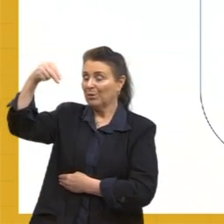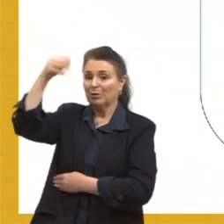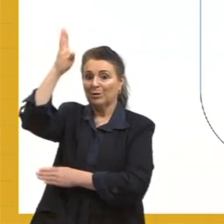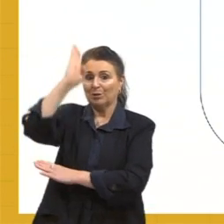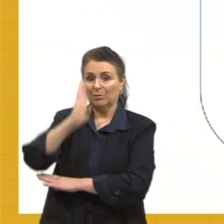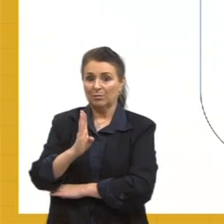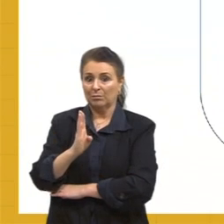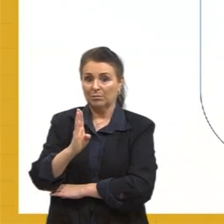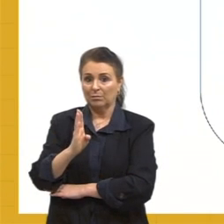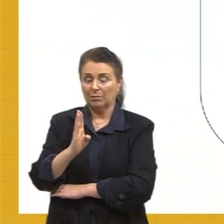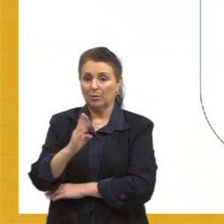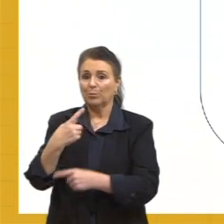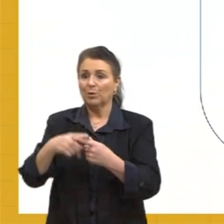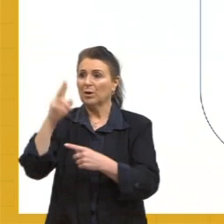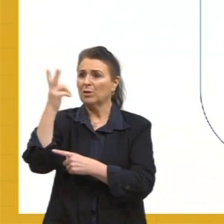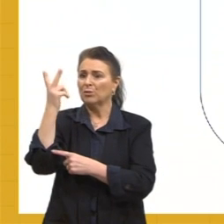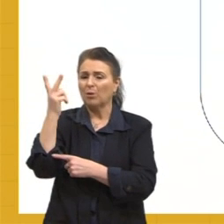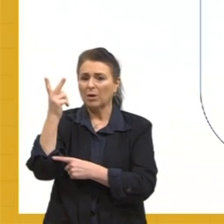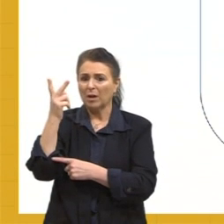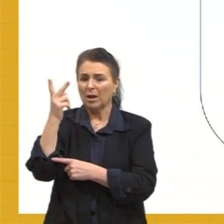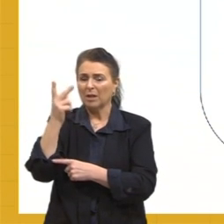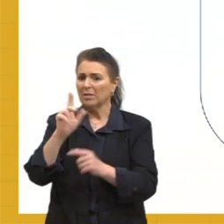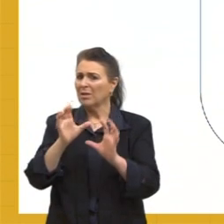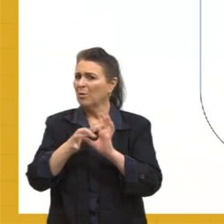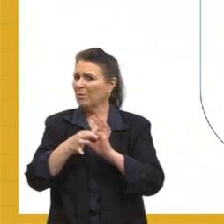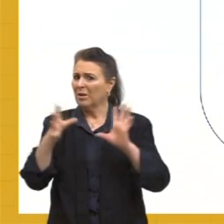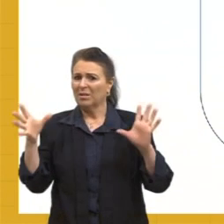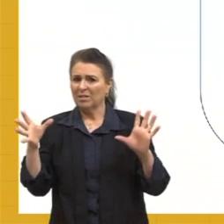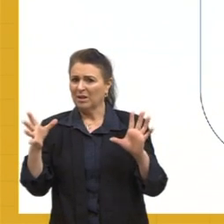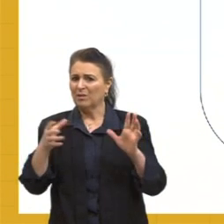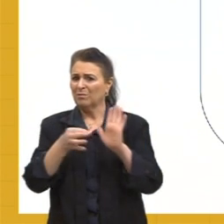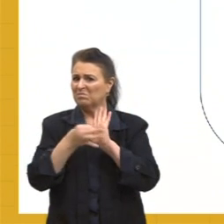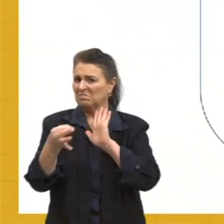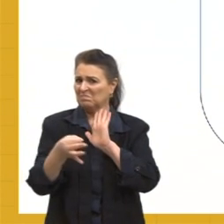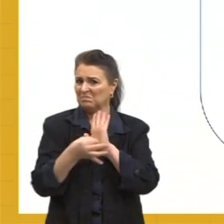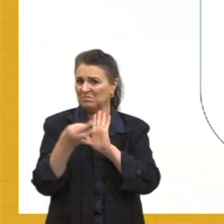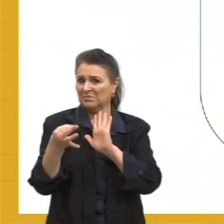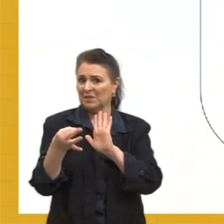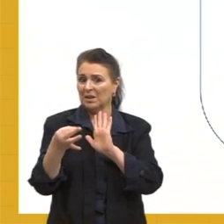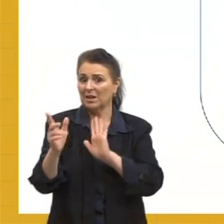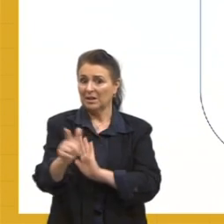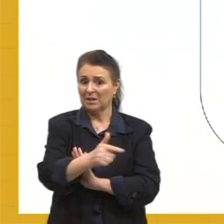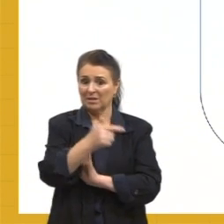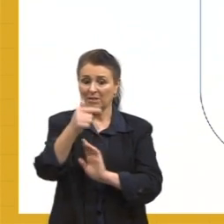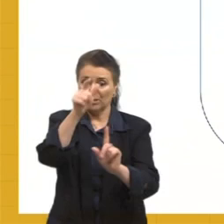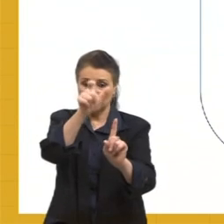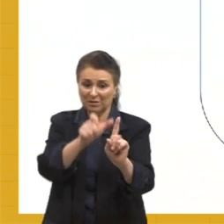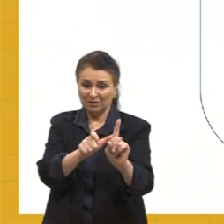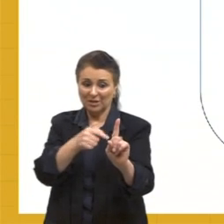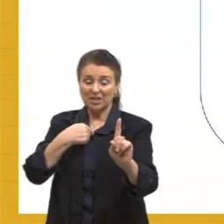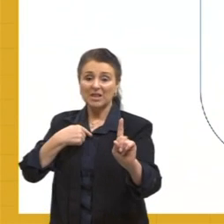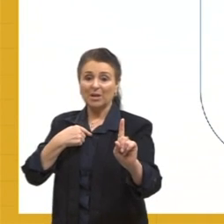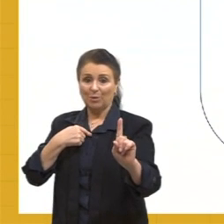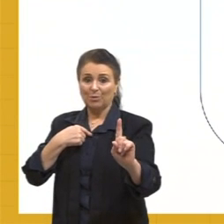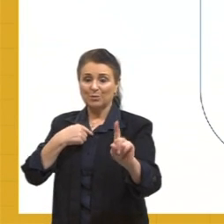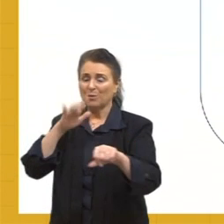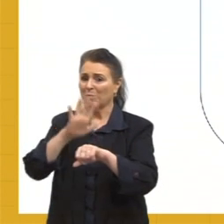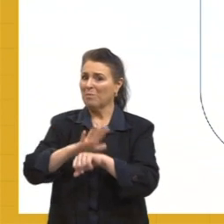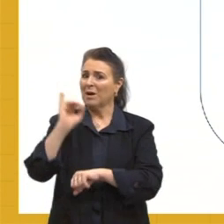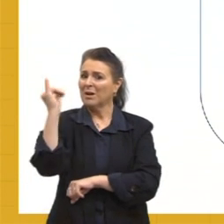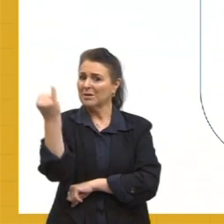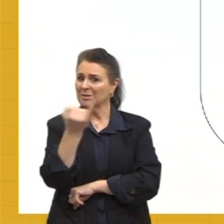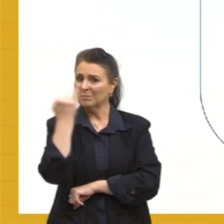livre-arbítrio. Vai ter sete personagens. E eu sou um dos mais importantes deles. É claro, eu,